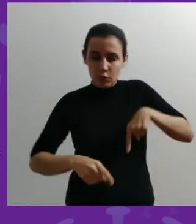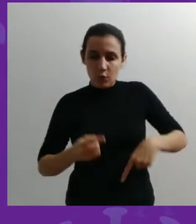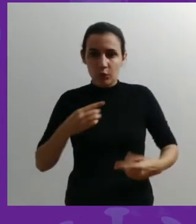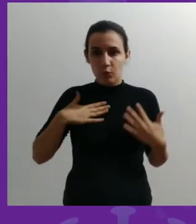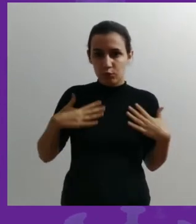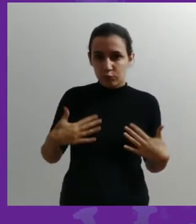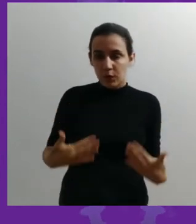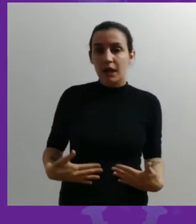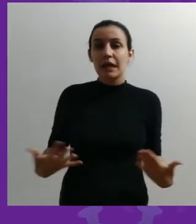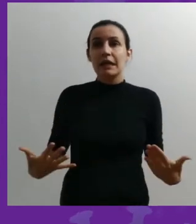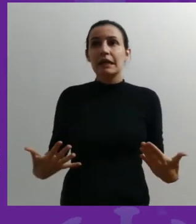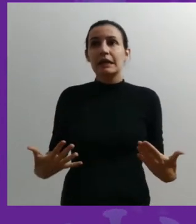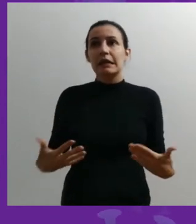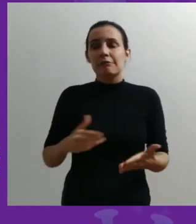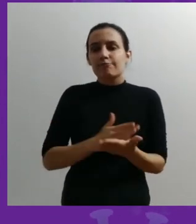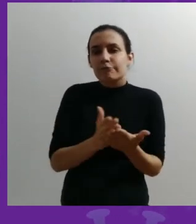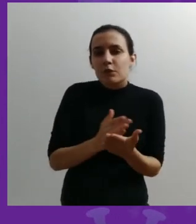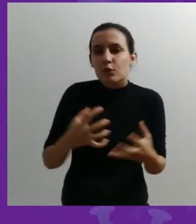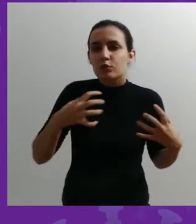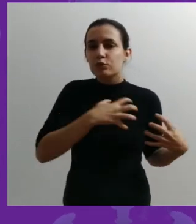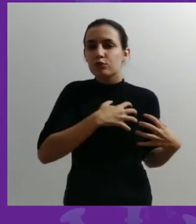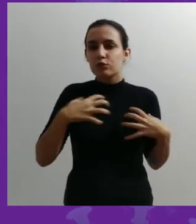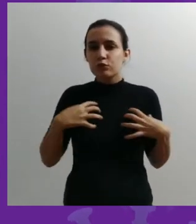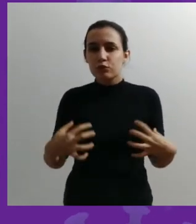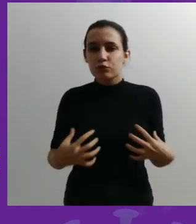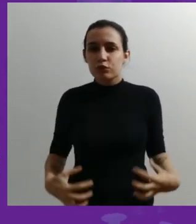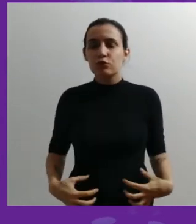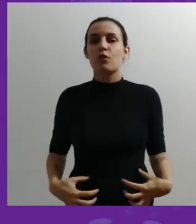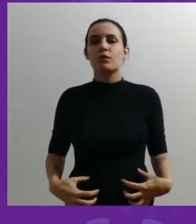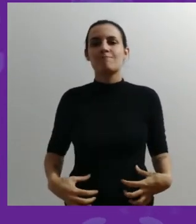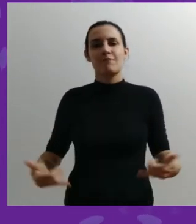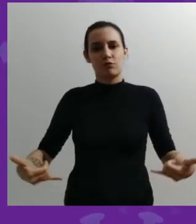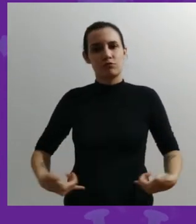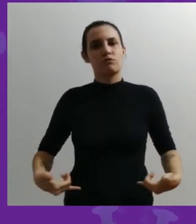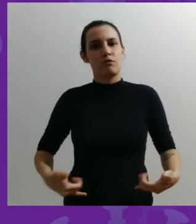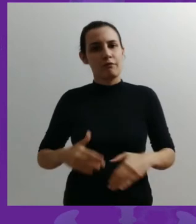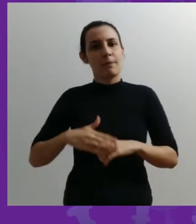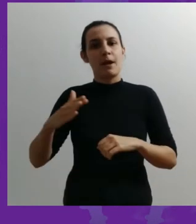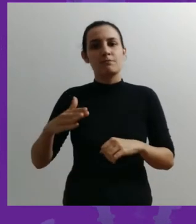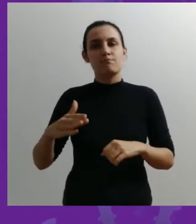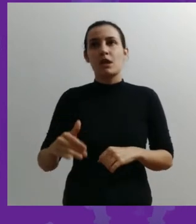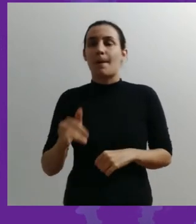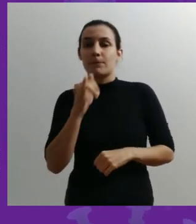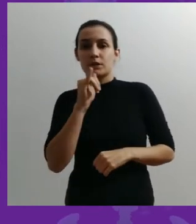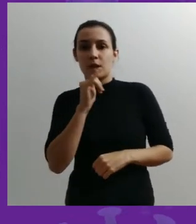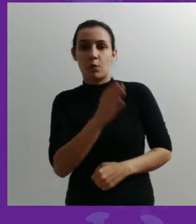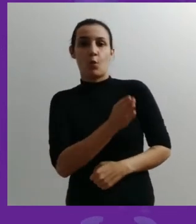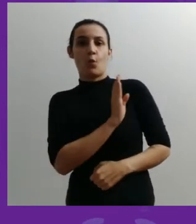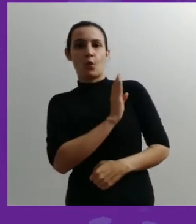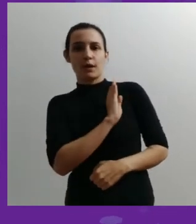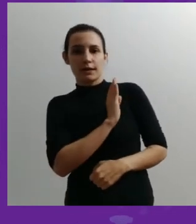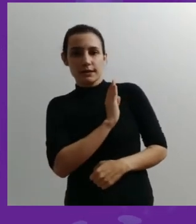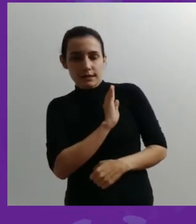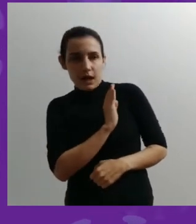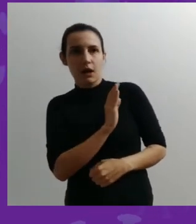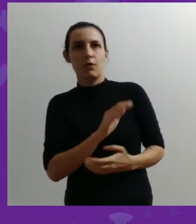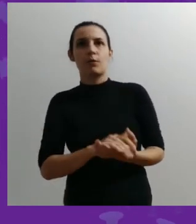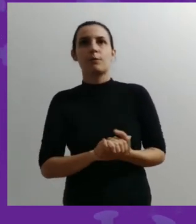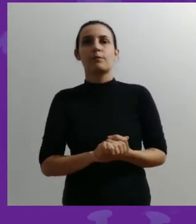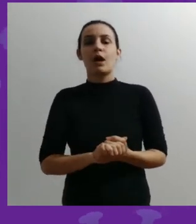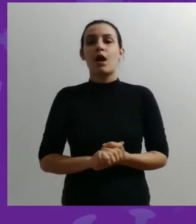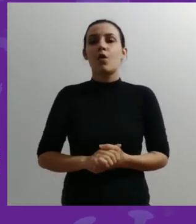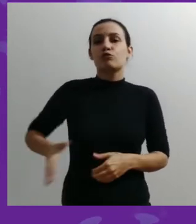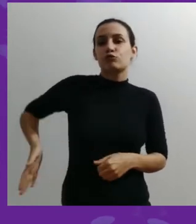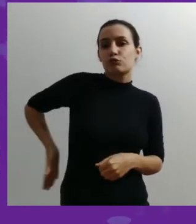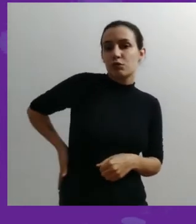órgãos, em especial, sofrem mais com essa resposta inflamatória. O coração pode sofrer mais com essa resposta inflamatória,